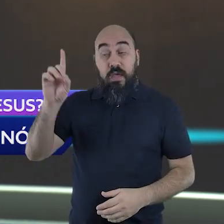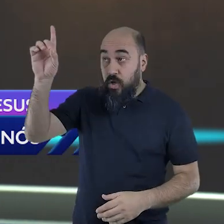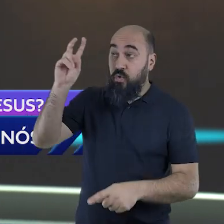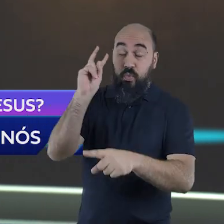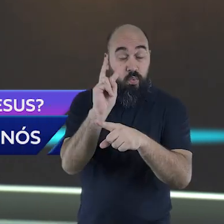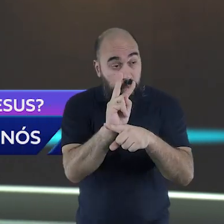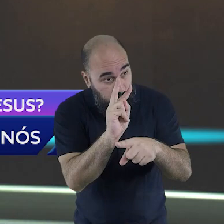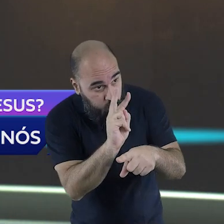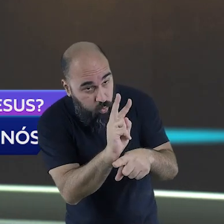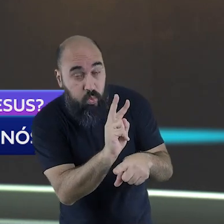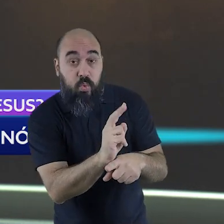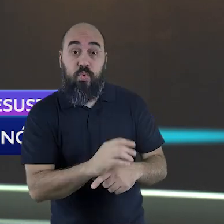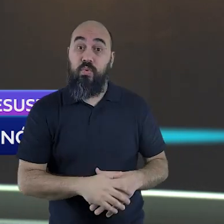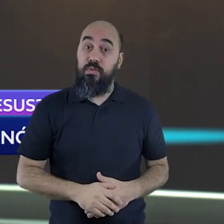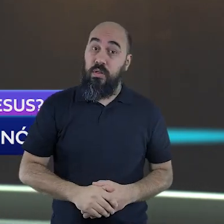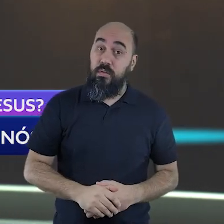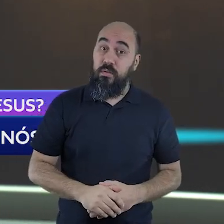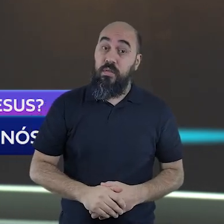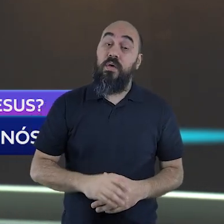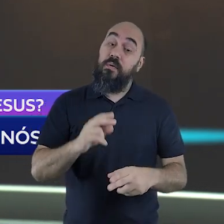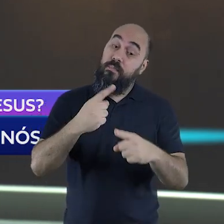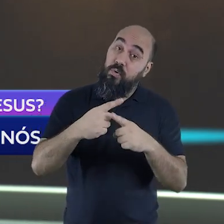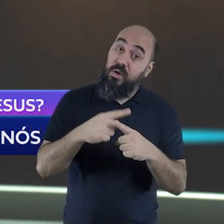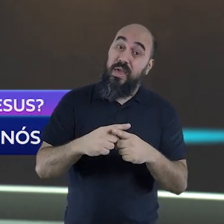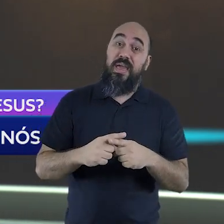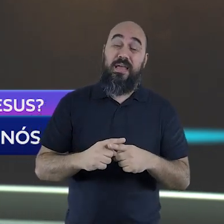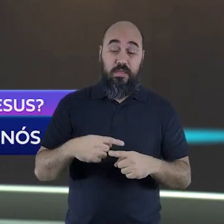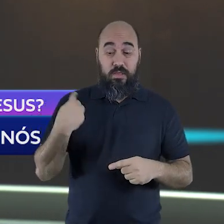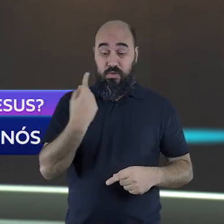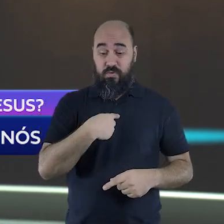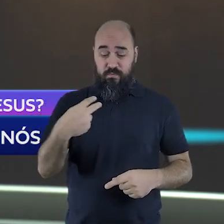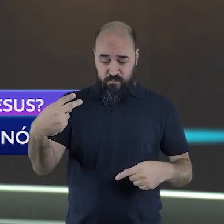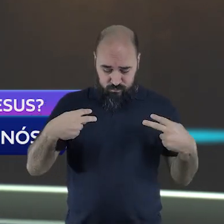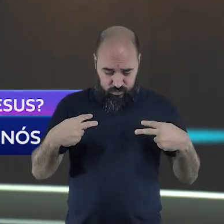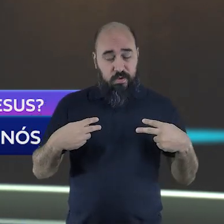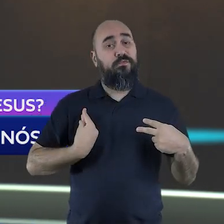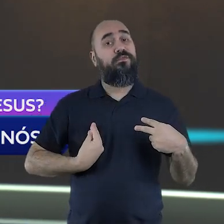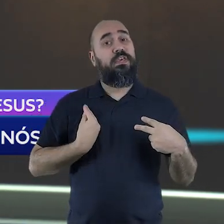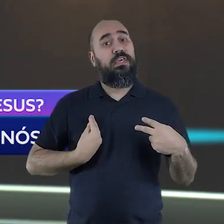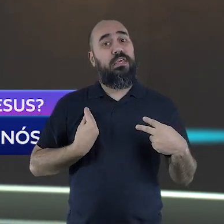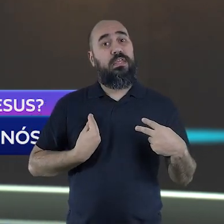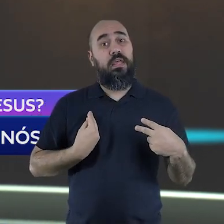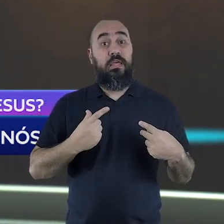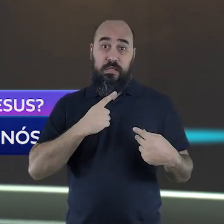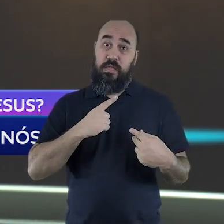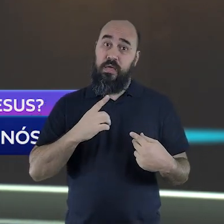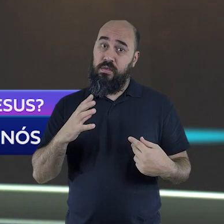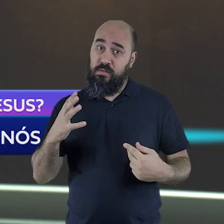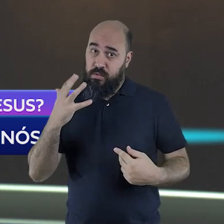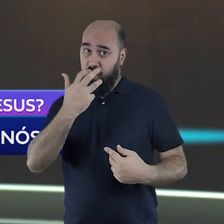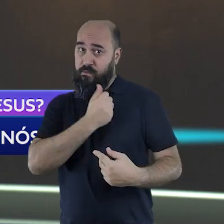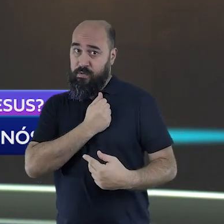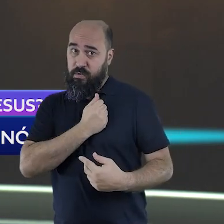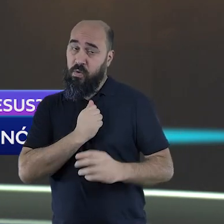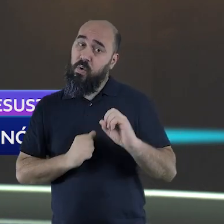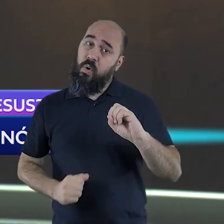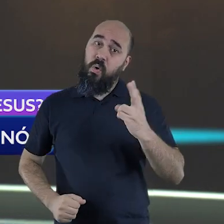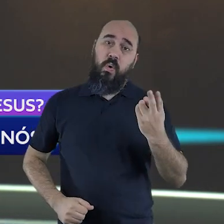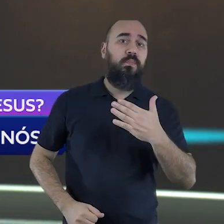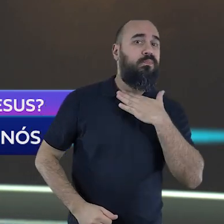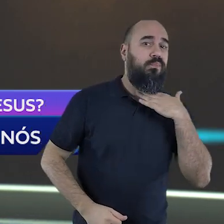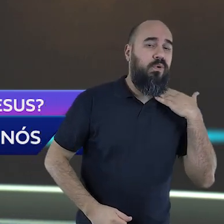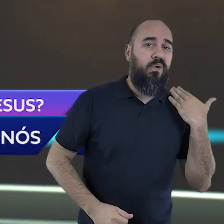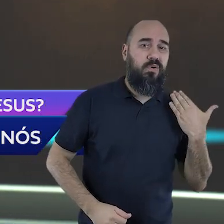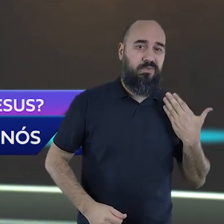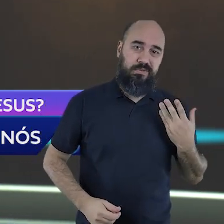existência para que por meio dela confirmemos salvação ou perdição. O que Cristo